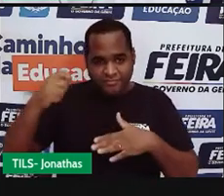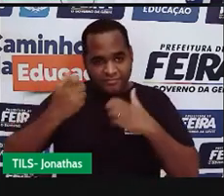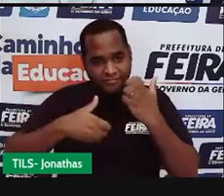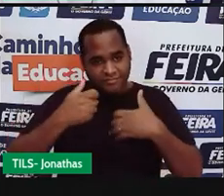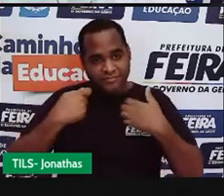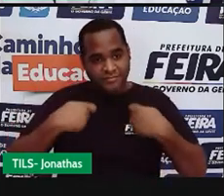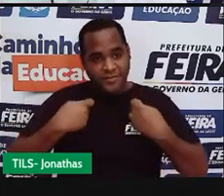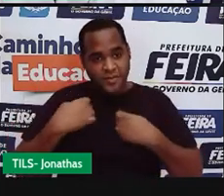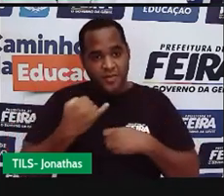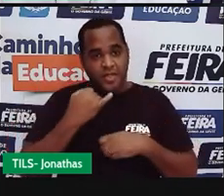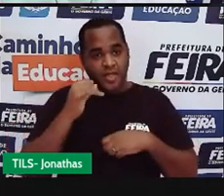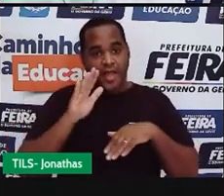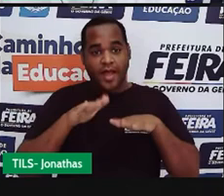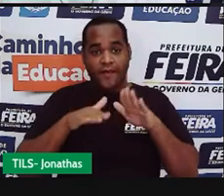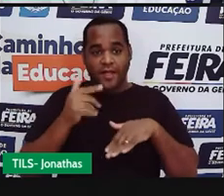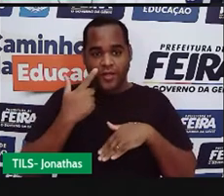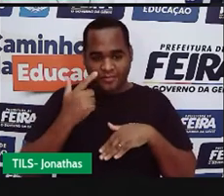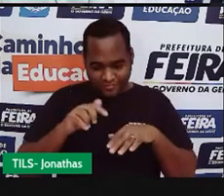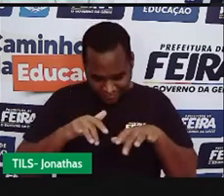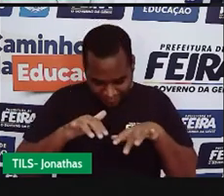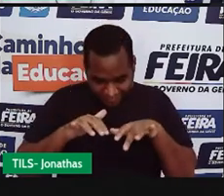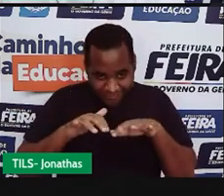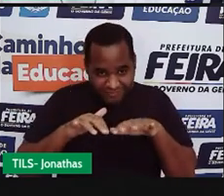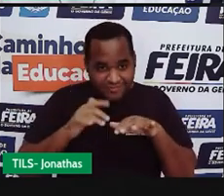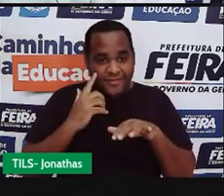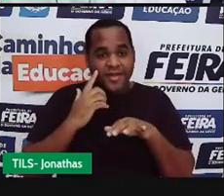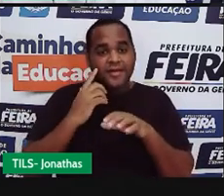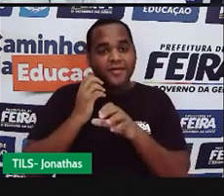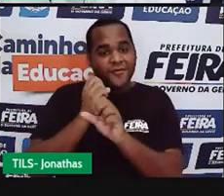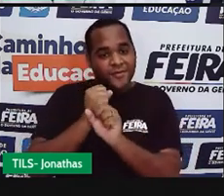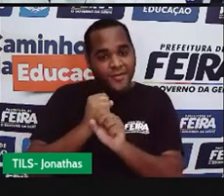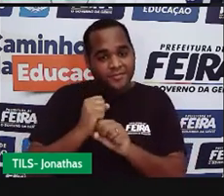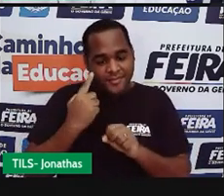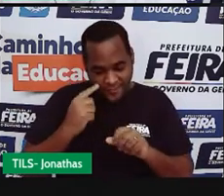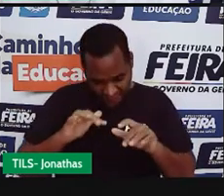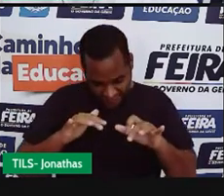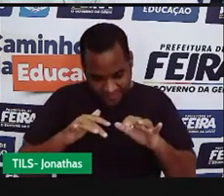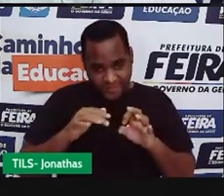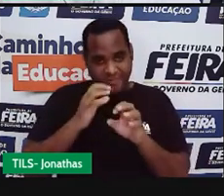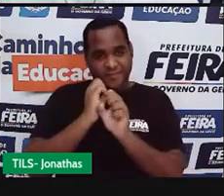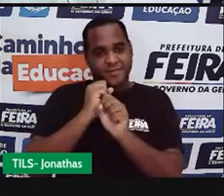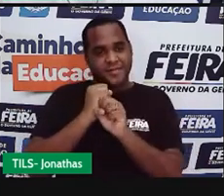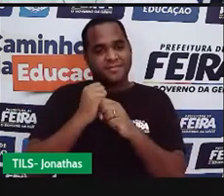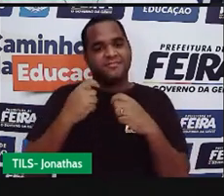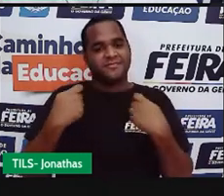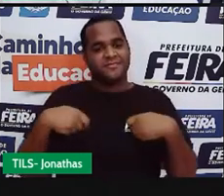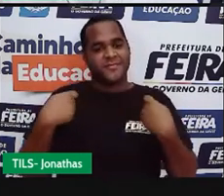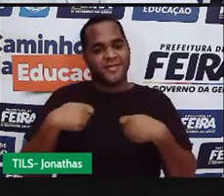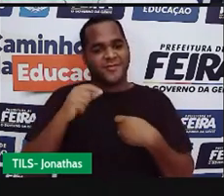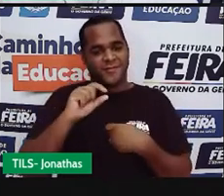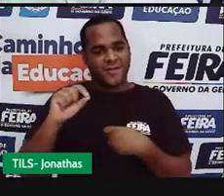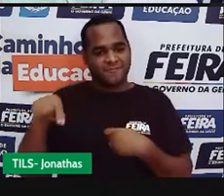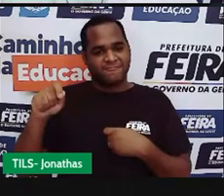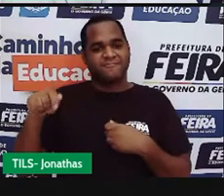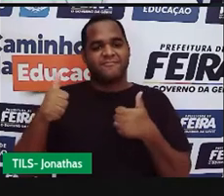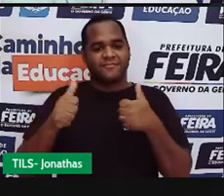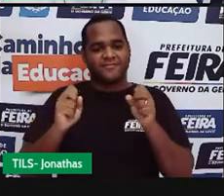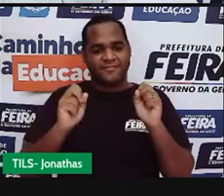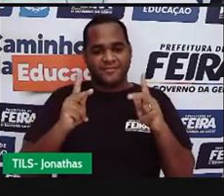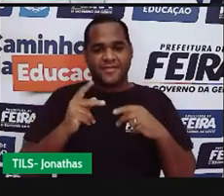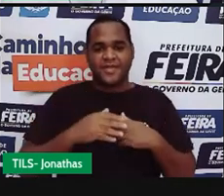Às vezes eu olho para baixo para conseguir ver, para conseguir digitar. Tá bom?